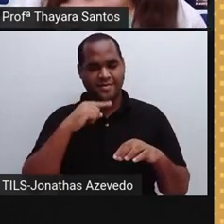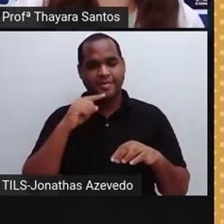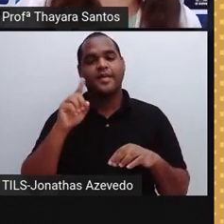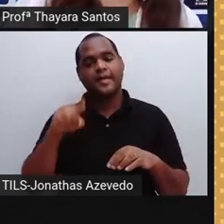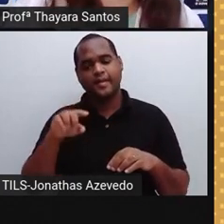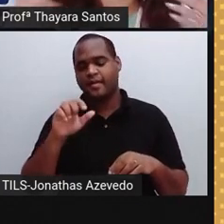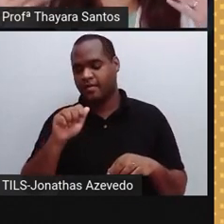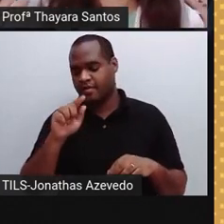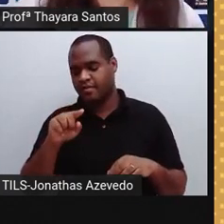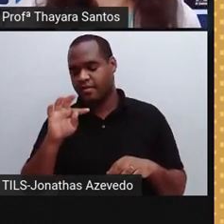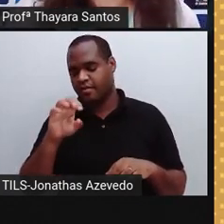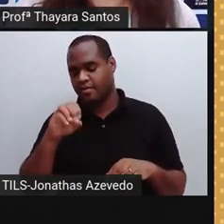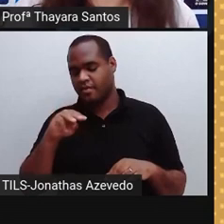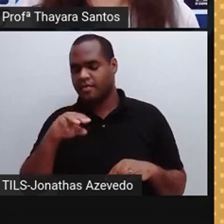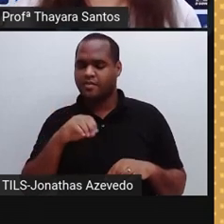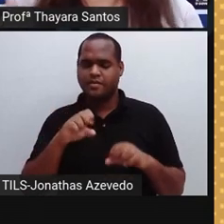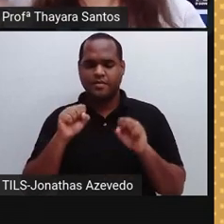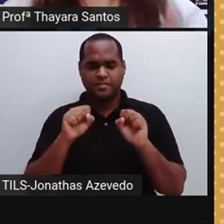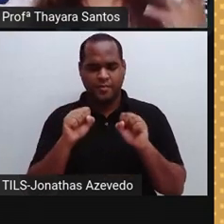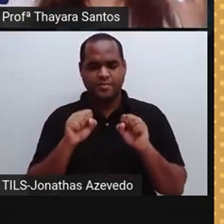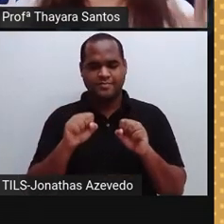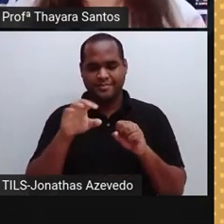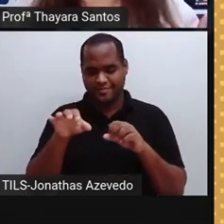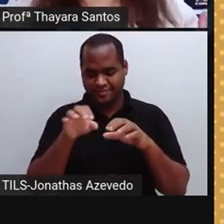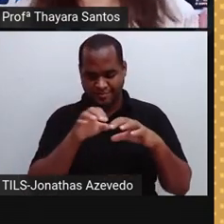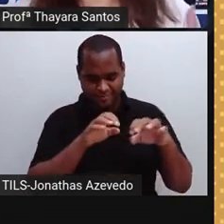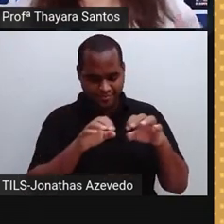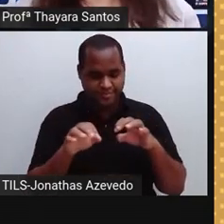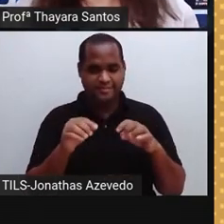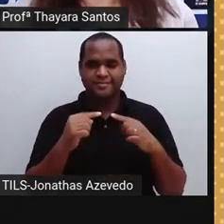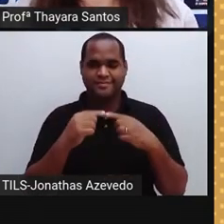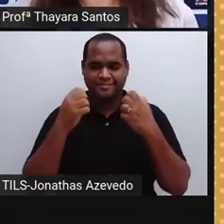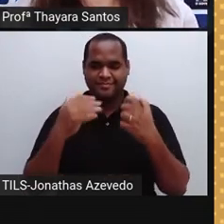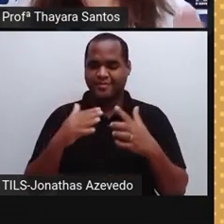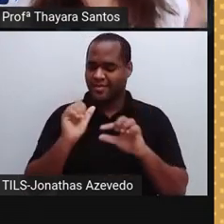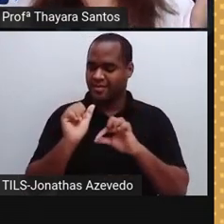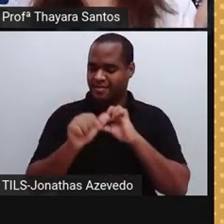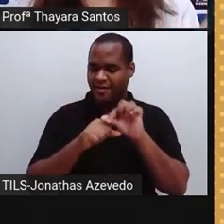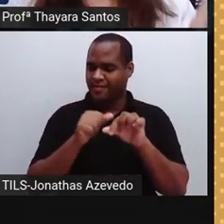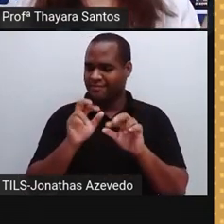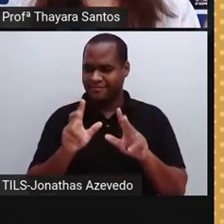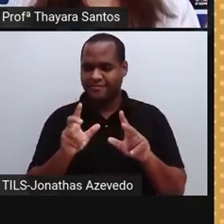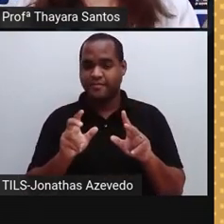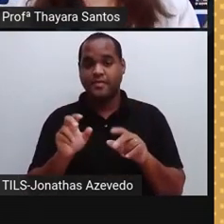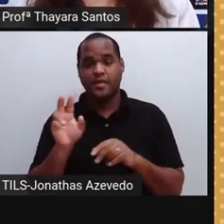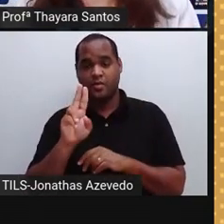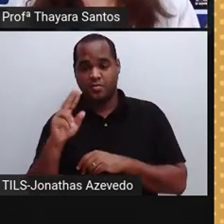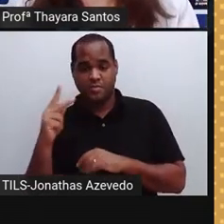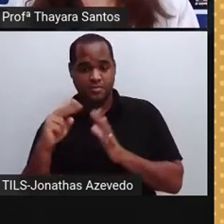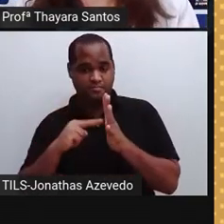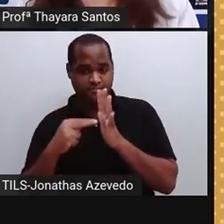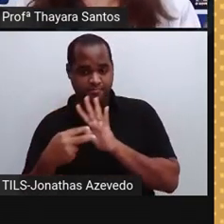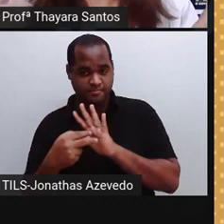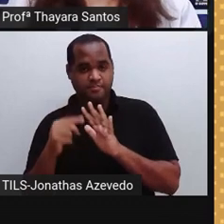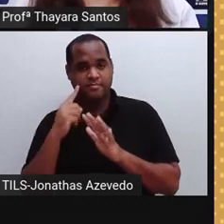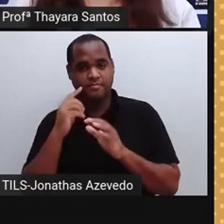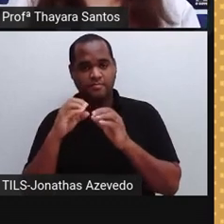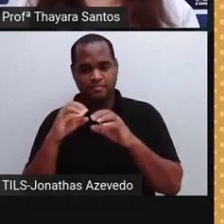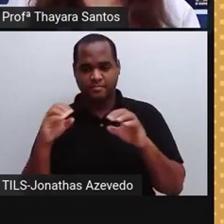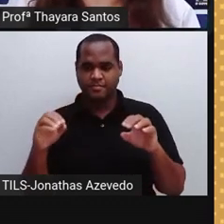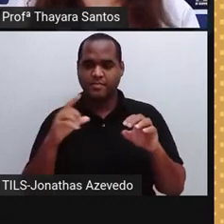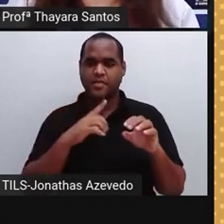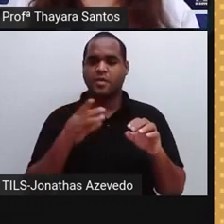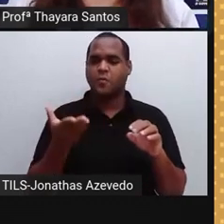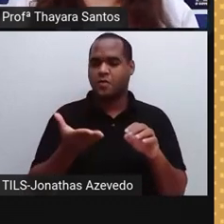o átomo é sim divisível. Então, tem essa contradição aí no nome. O nome significa partícula indivisível, mas